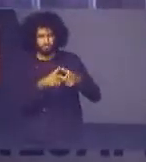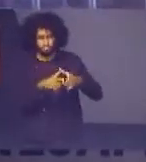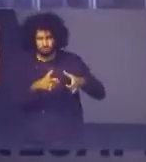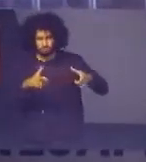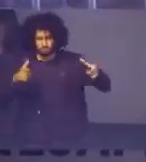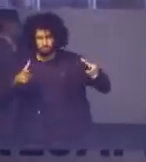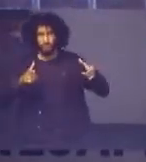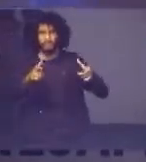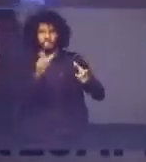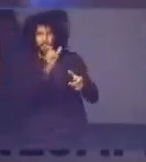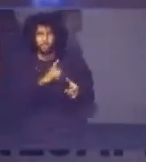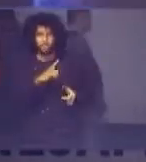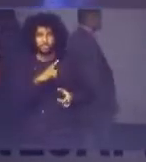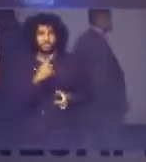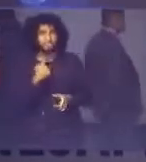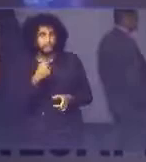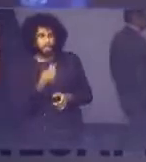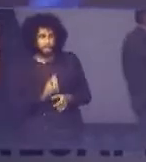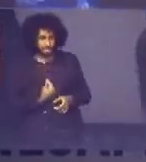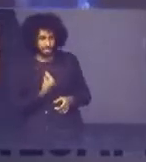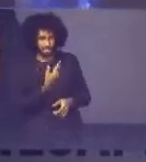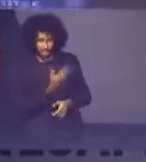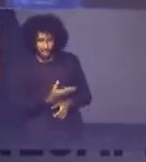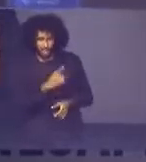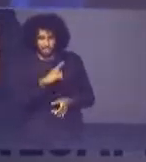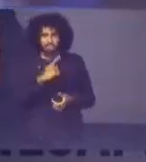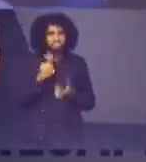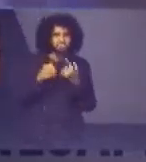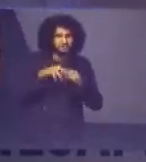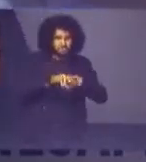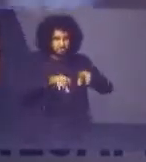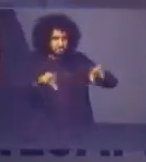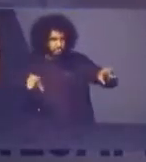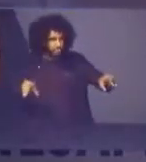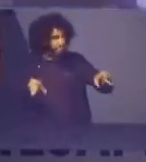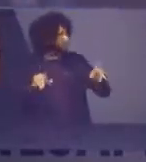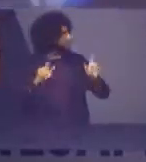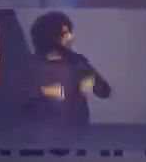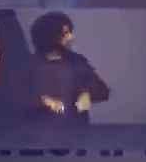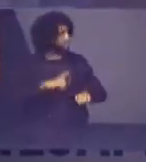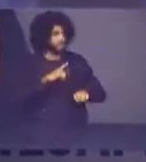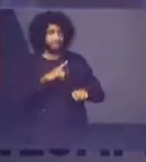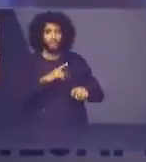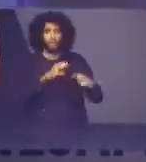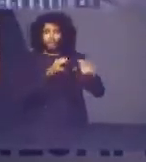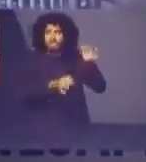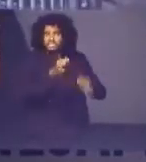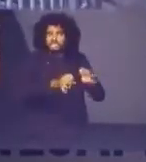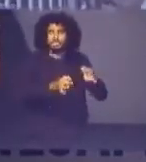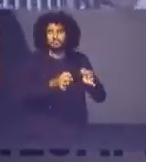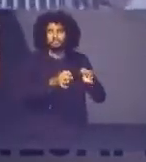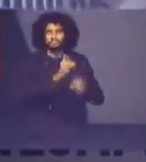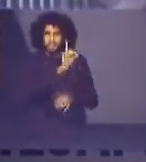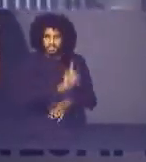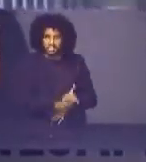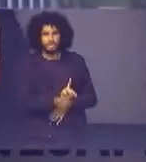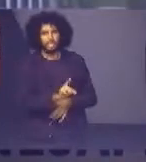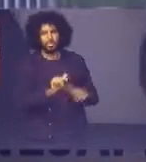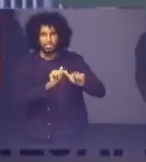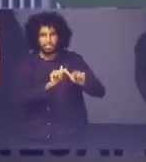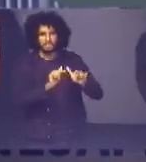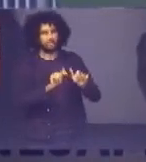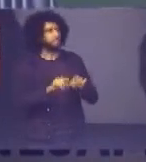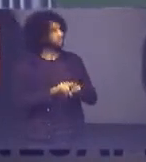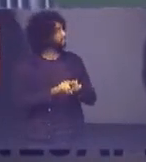interesses distintos, mas todas sabiam que teriam à disposição uma infinidade de serviços. Eu vim buscar o